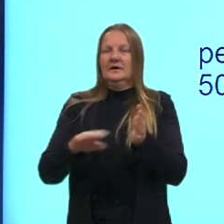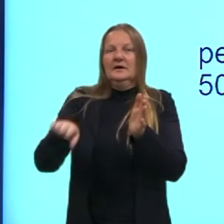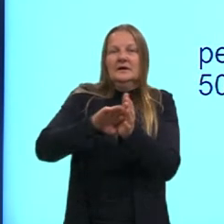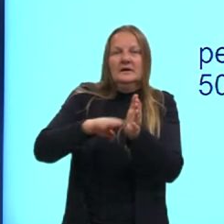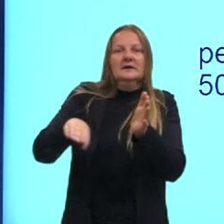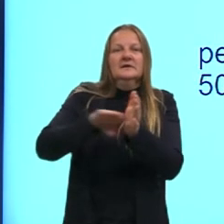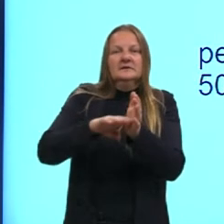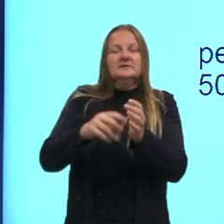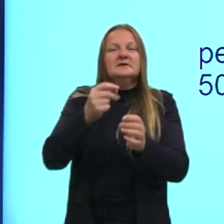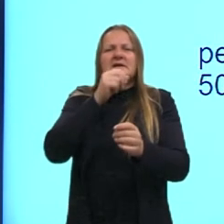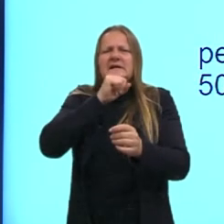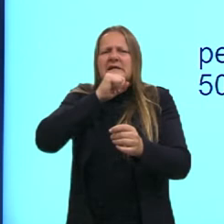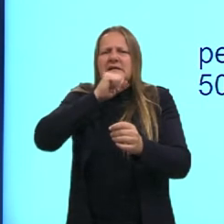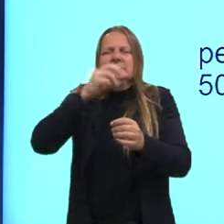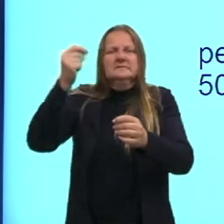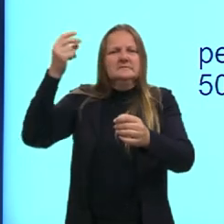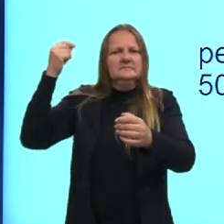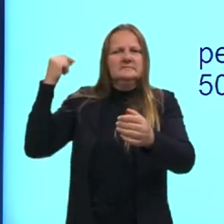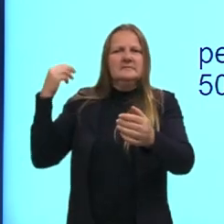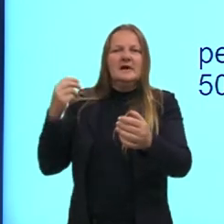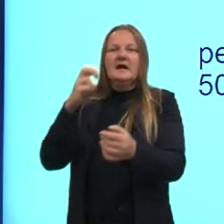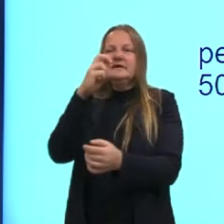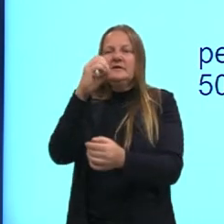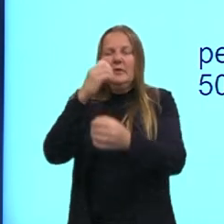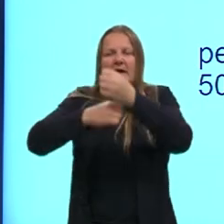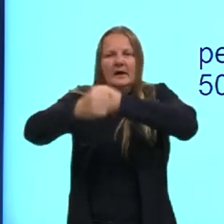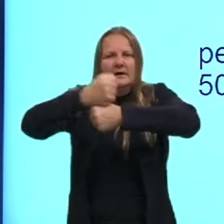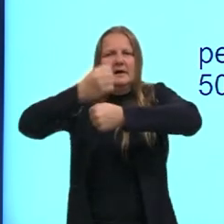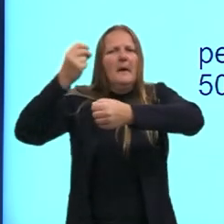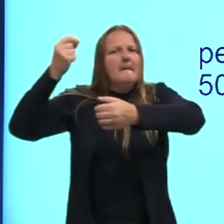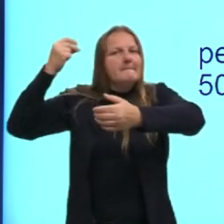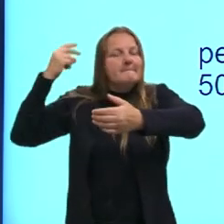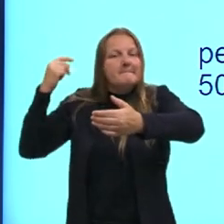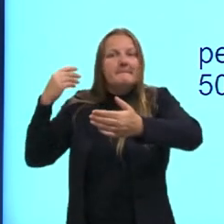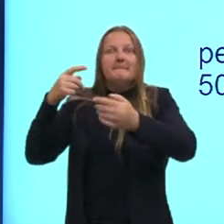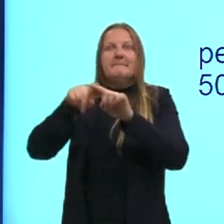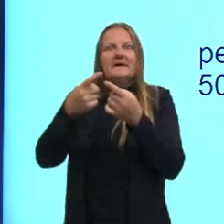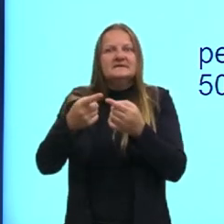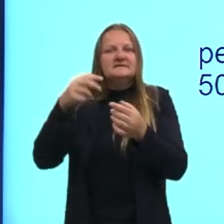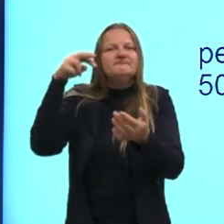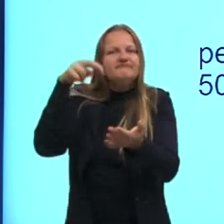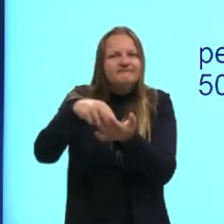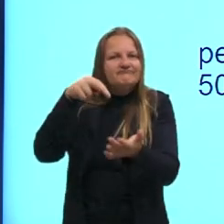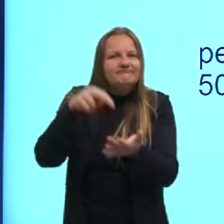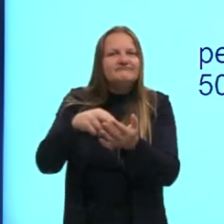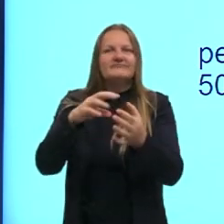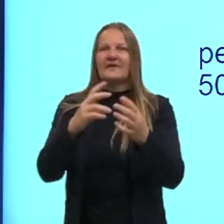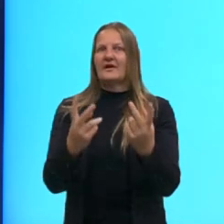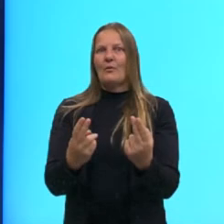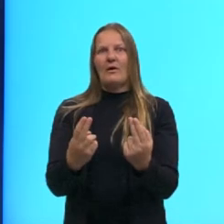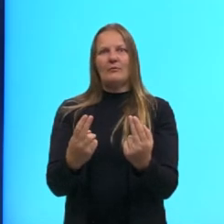crônicas aí que foram escritas, por exemplo, há 50 anos atrás, mas continuam atuais.